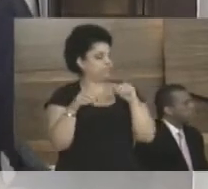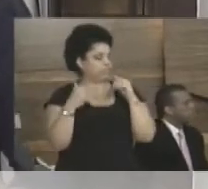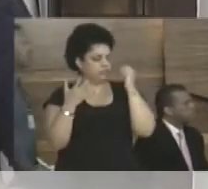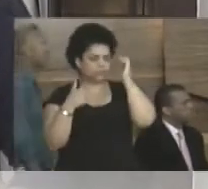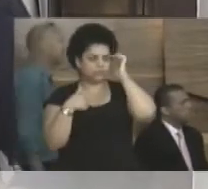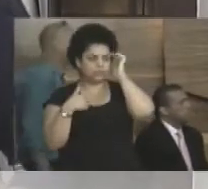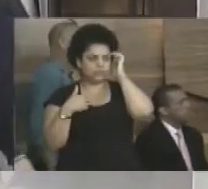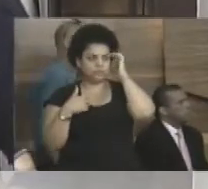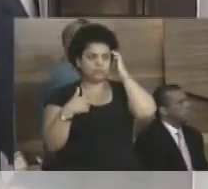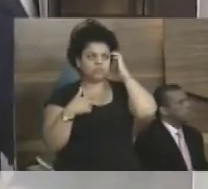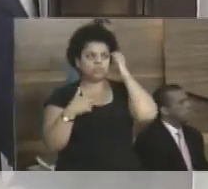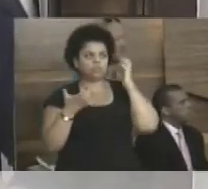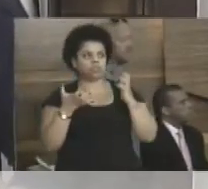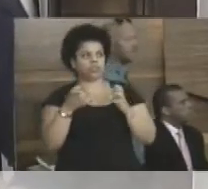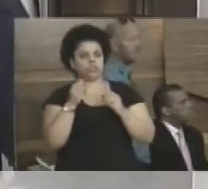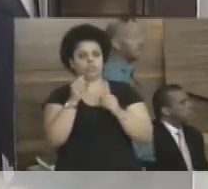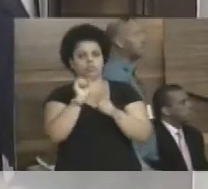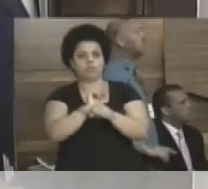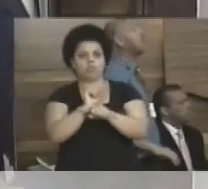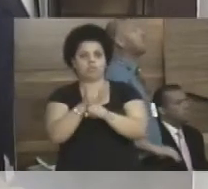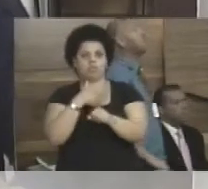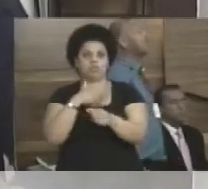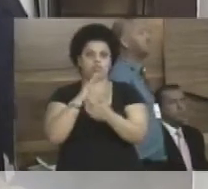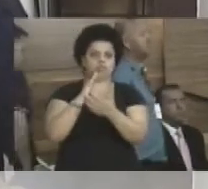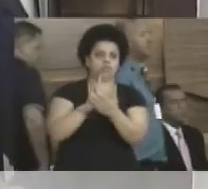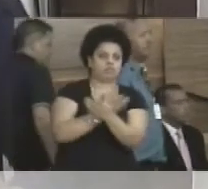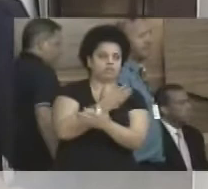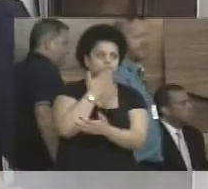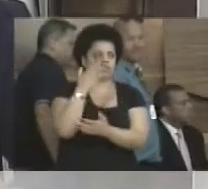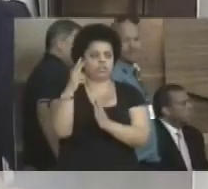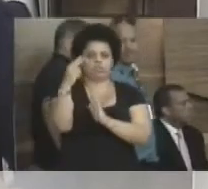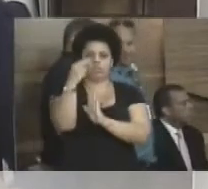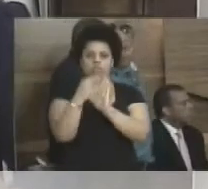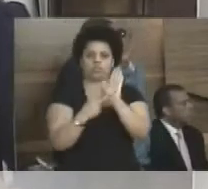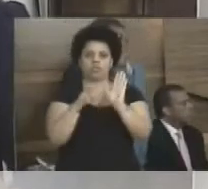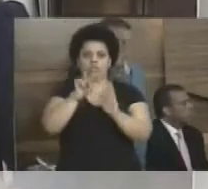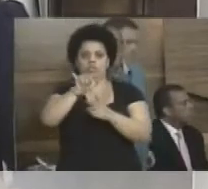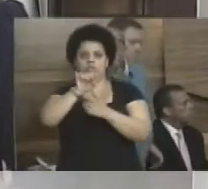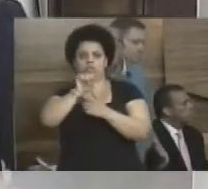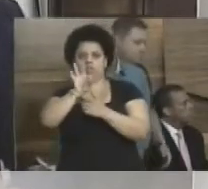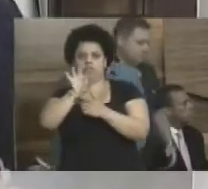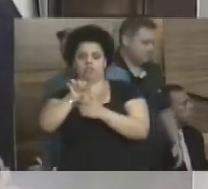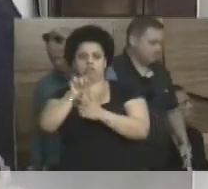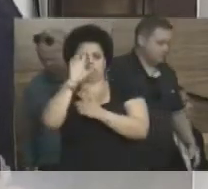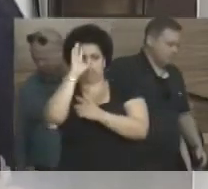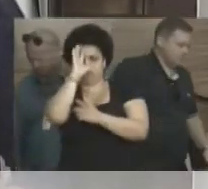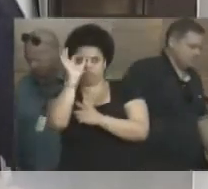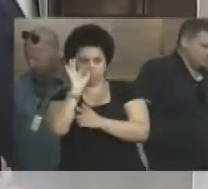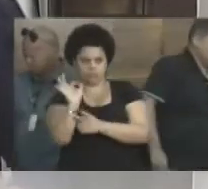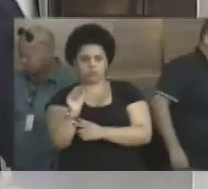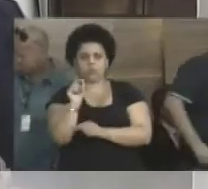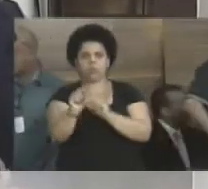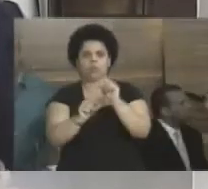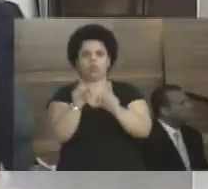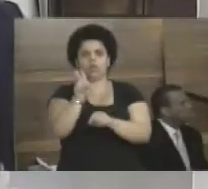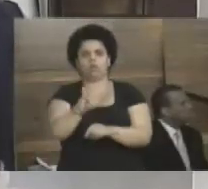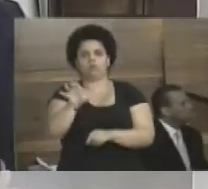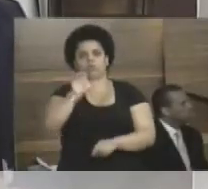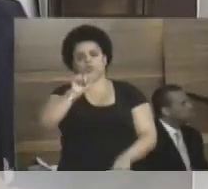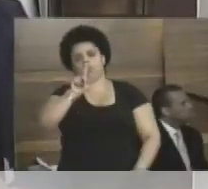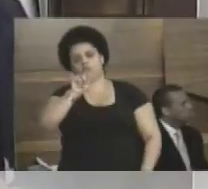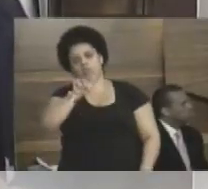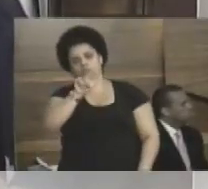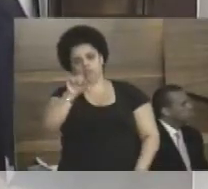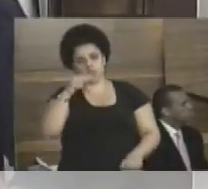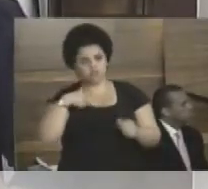E esperaram até eu sair para poder pedir o pedido de vista. E não quiseram entender o que é uma ação de uso campeão. Eu já fiz a